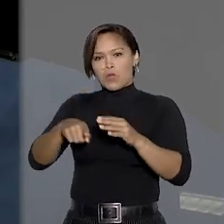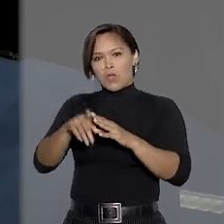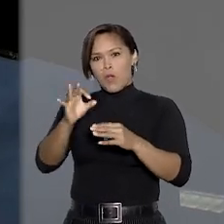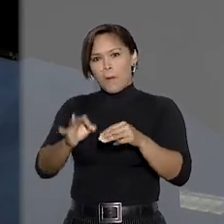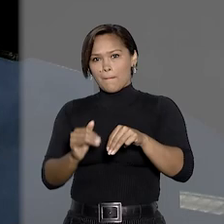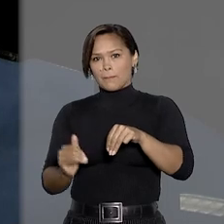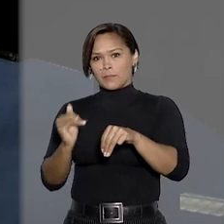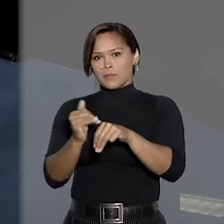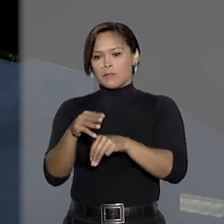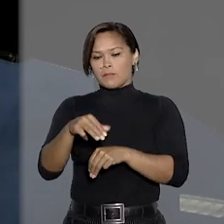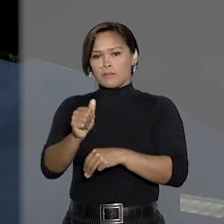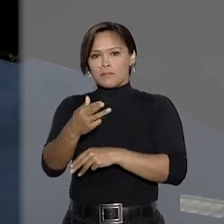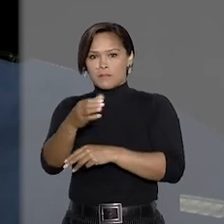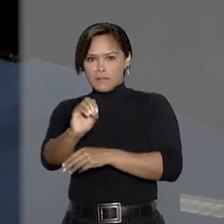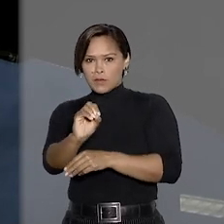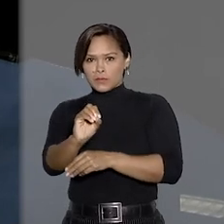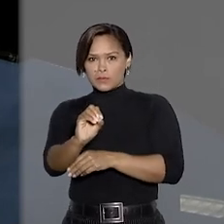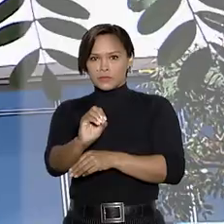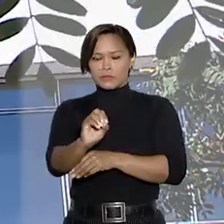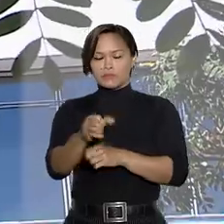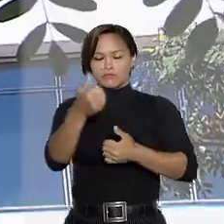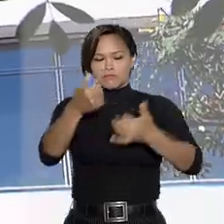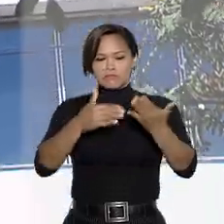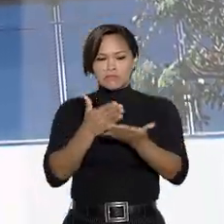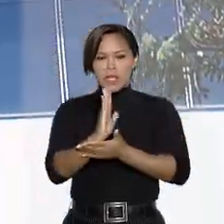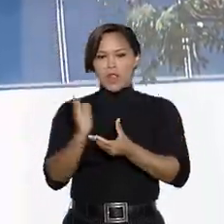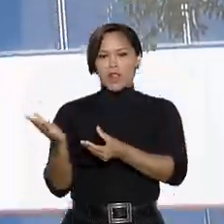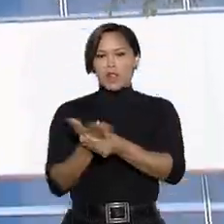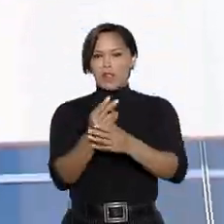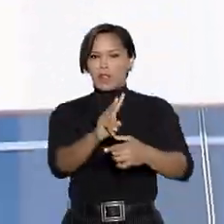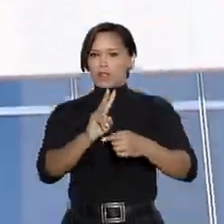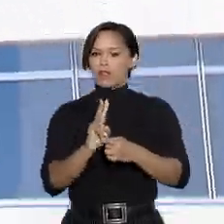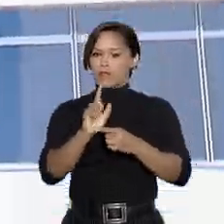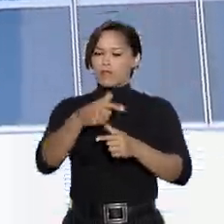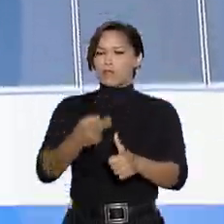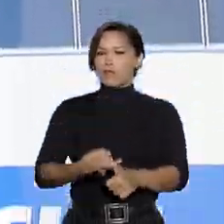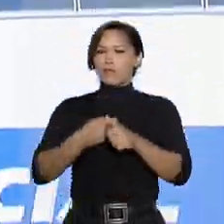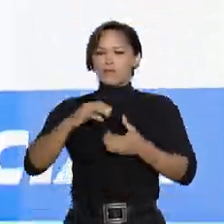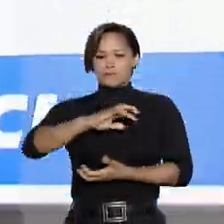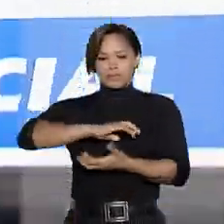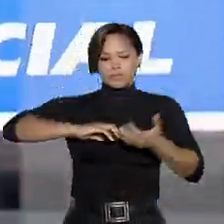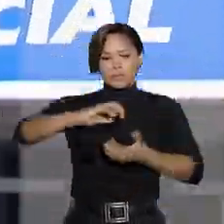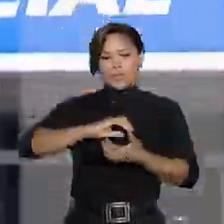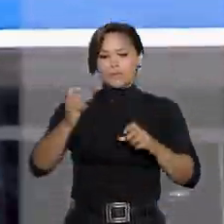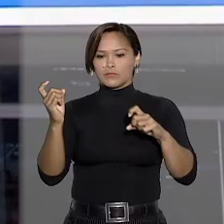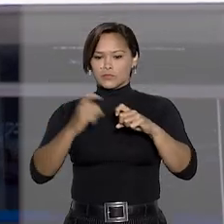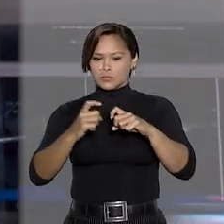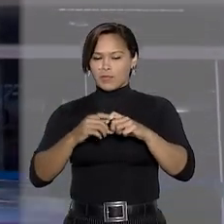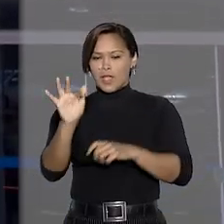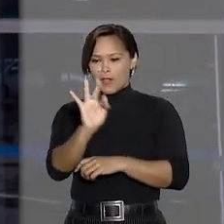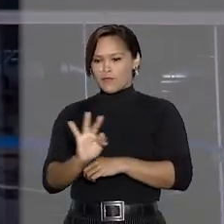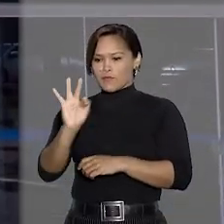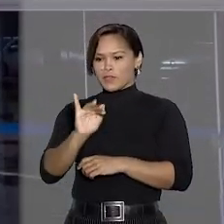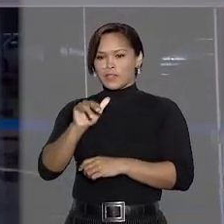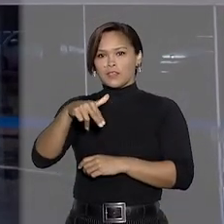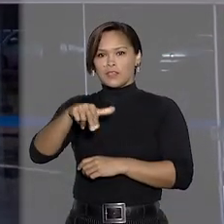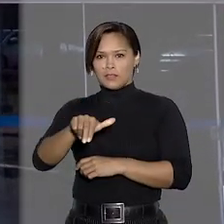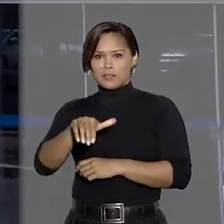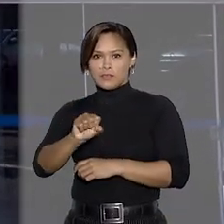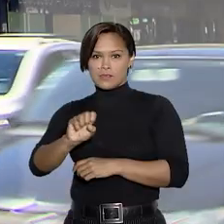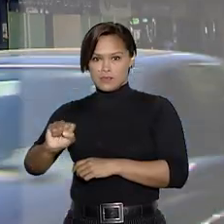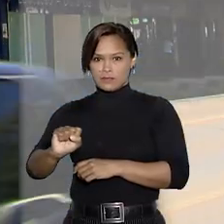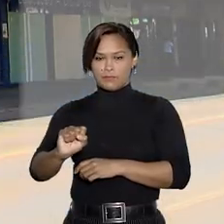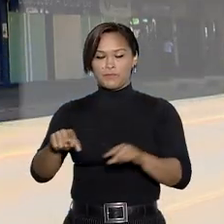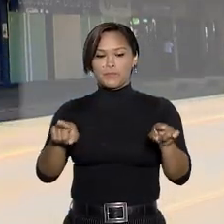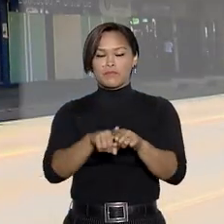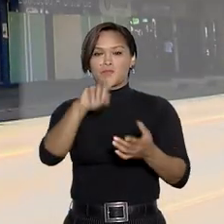o ministro do STJ, Mauro Campbel Marques, concedeu liminar para suspender a greve dos peritos médicos federais do INSS.